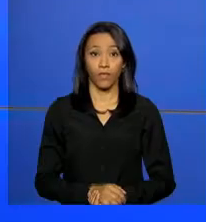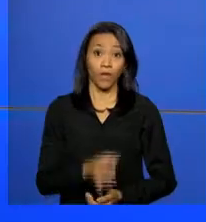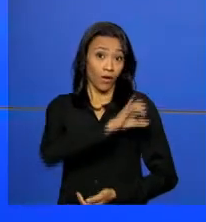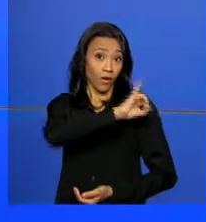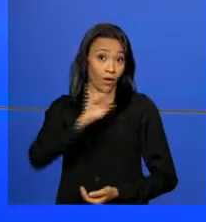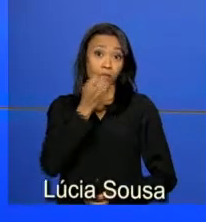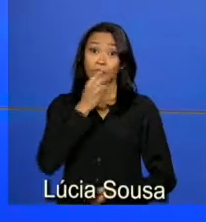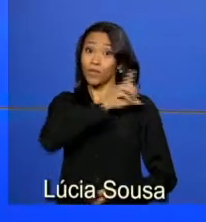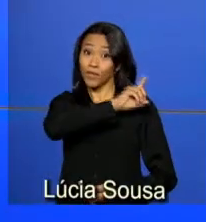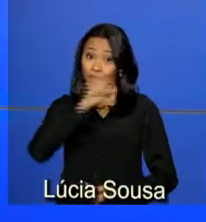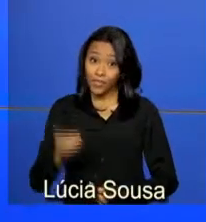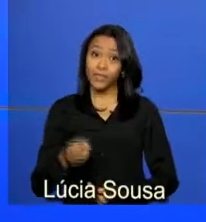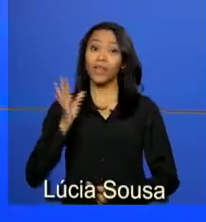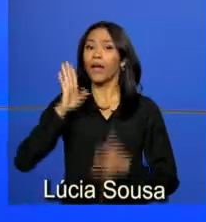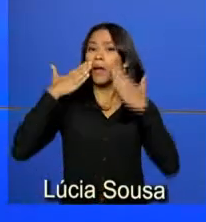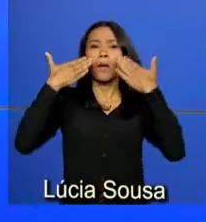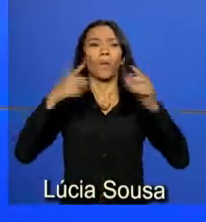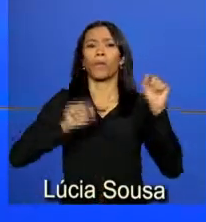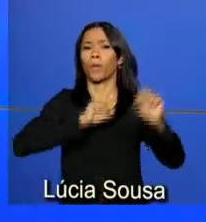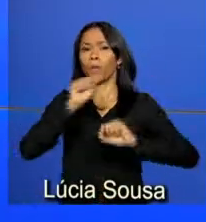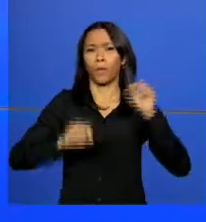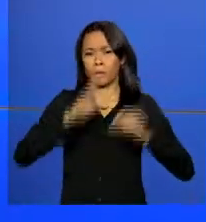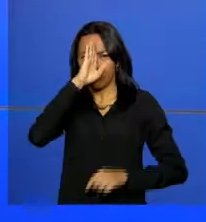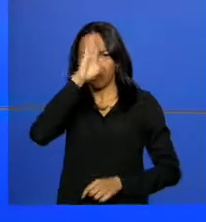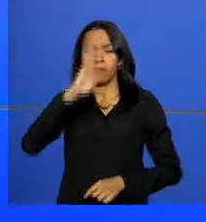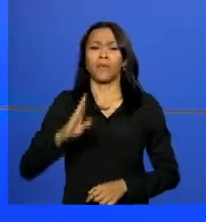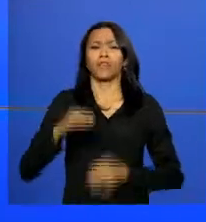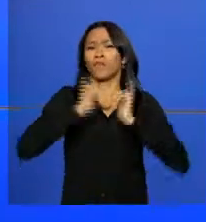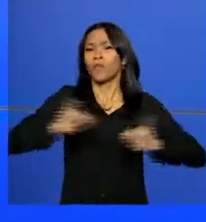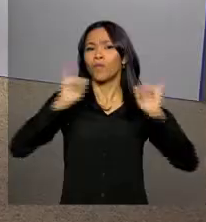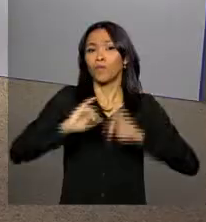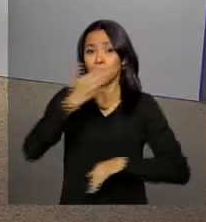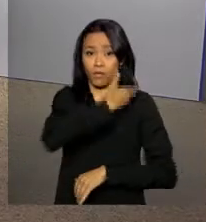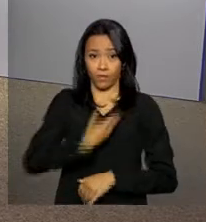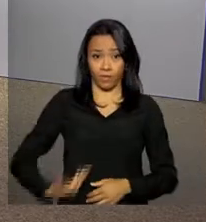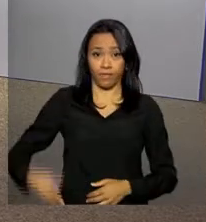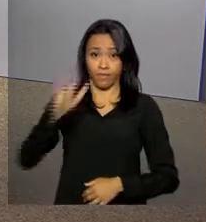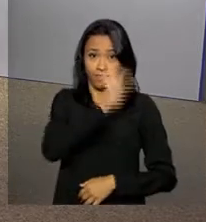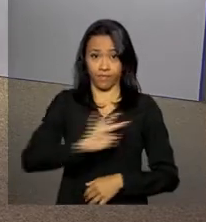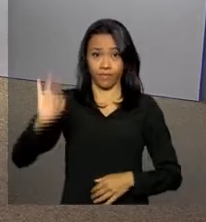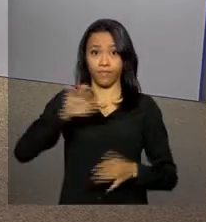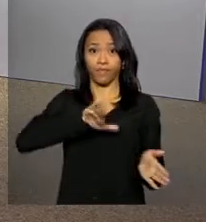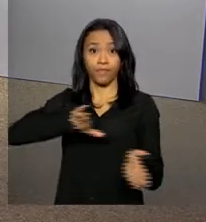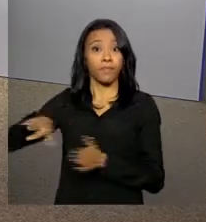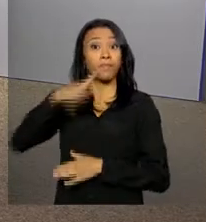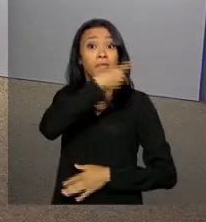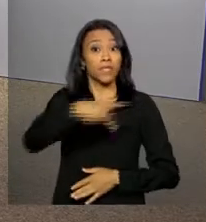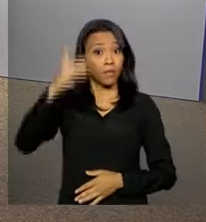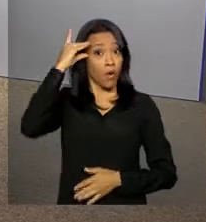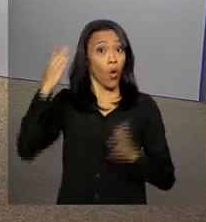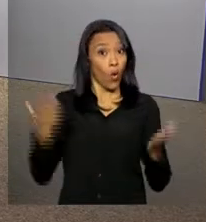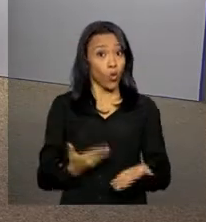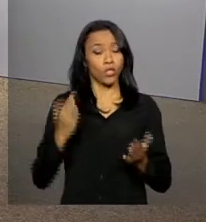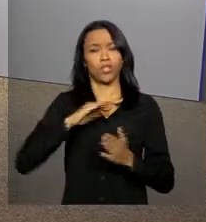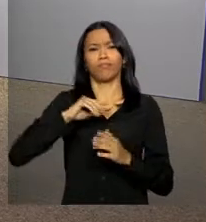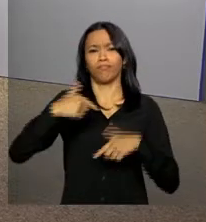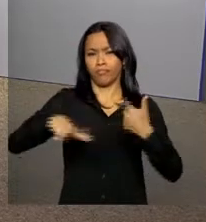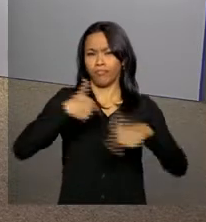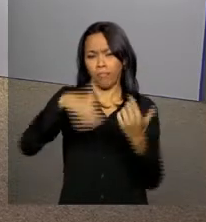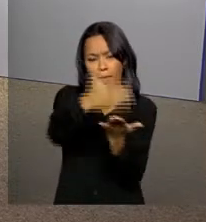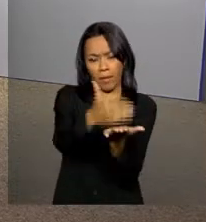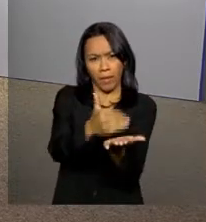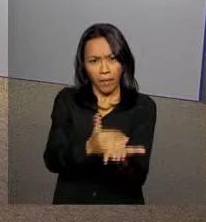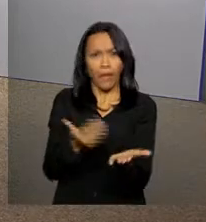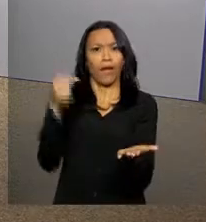Olá, bom dia. Chegamos com as principais notícias do governo federal. A presidenta Dilma Rousseff cumpre a agenda hoje em Brasília.